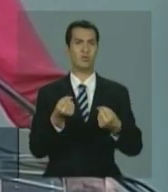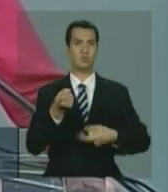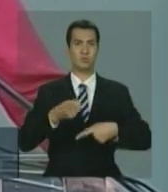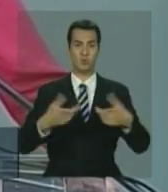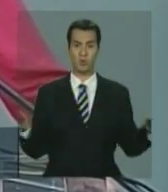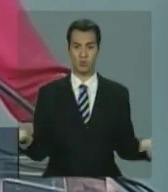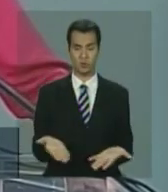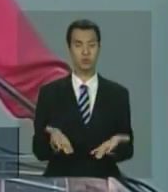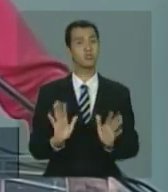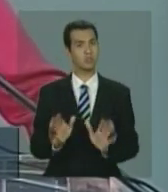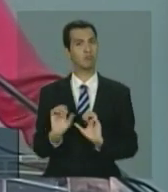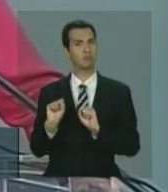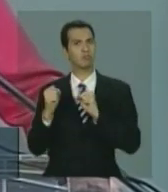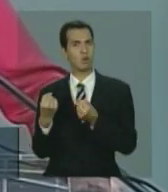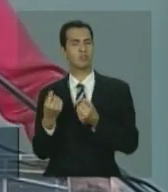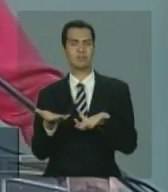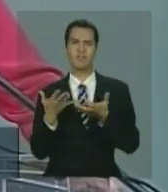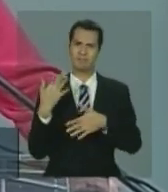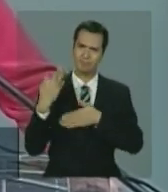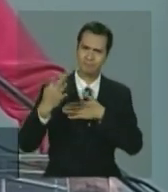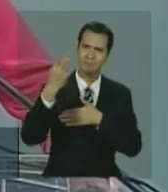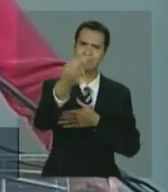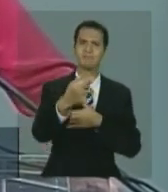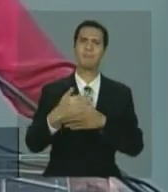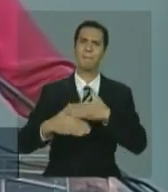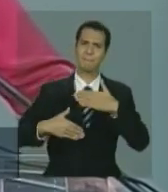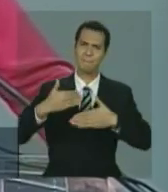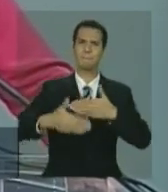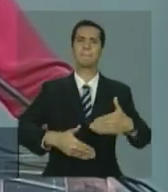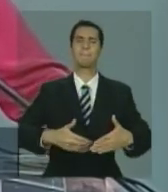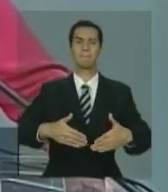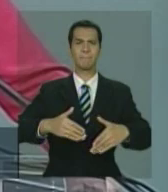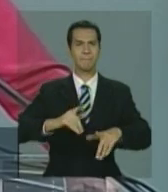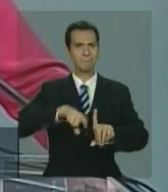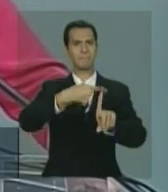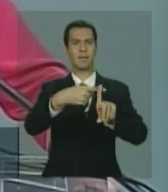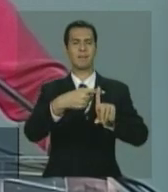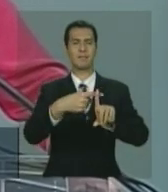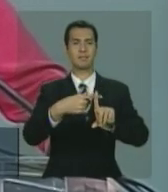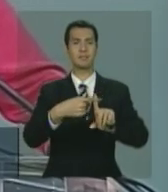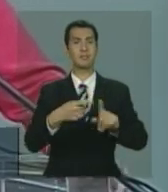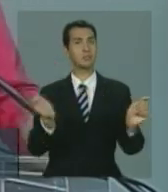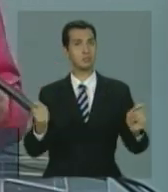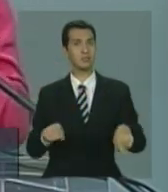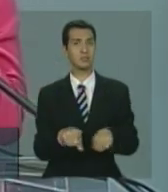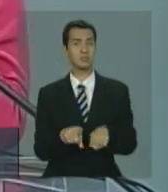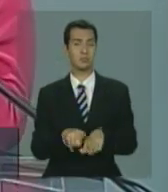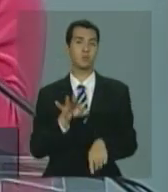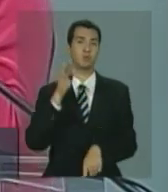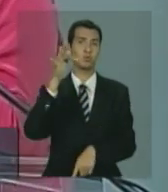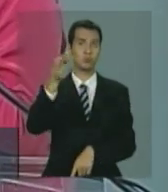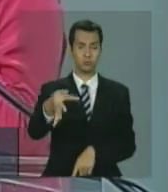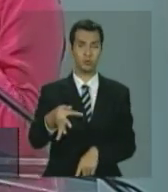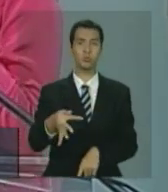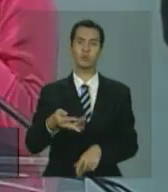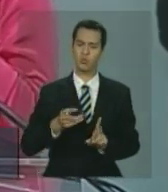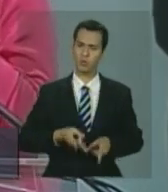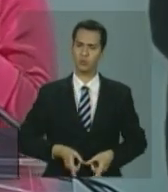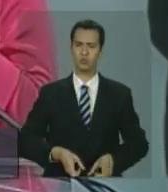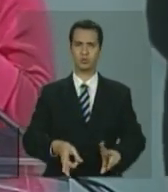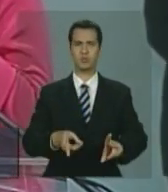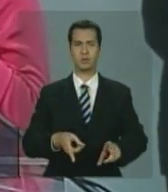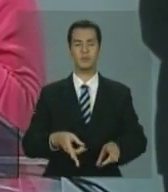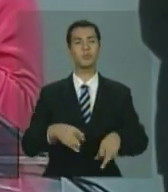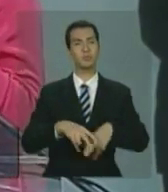sendo hoje. É garantir que amanhã e depois de amanhã esse processo continue. Então, eu agradeço